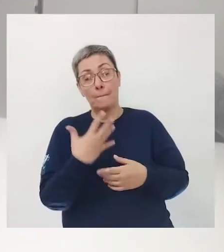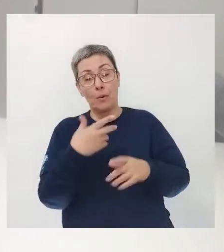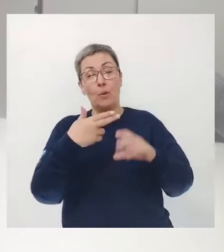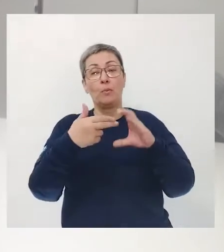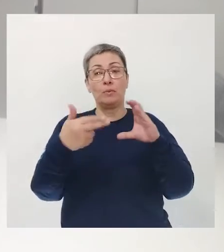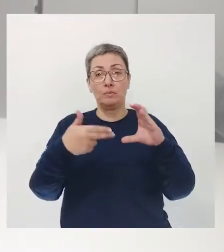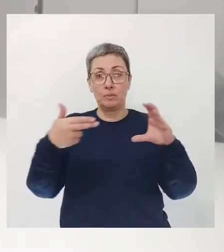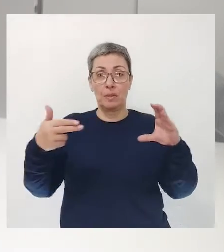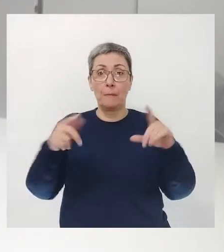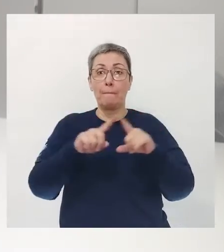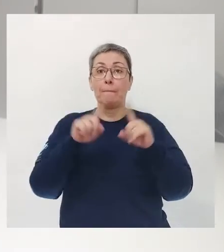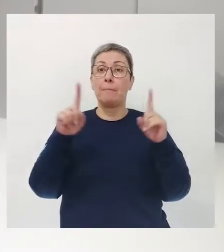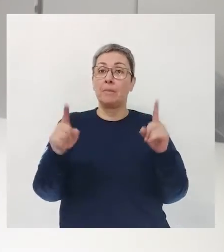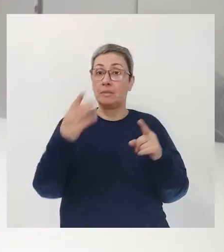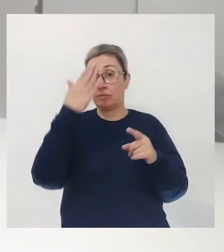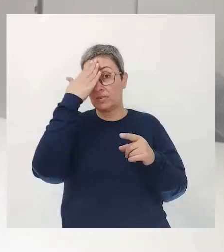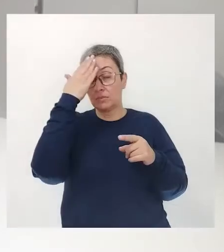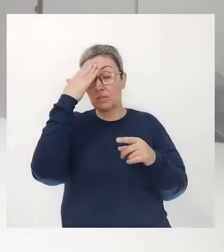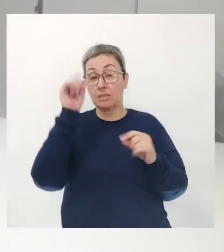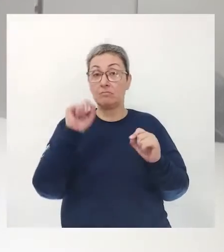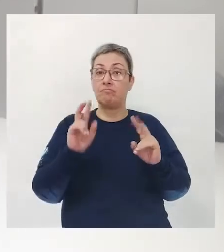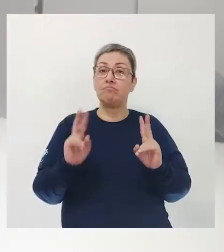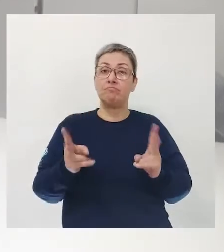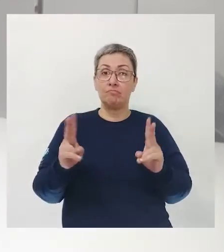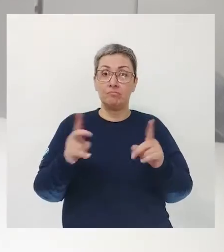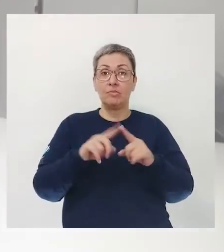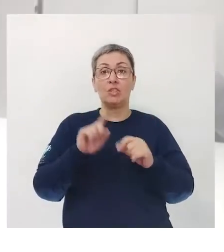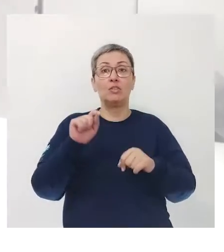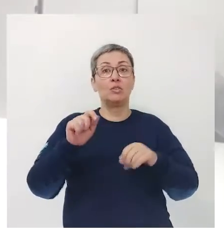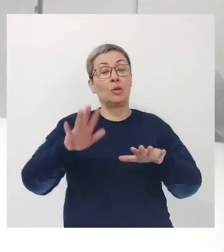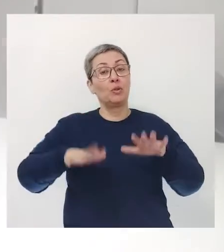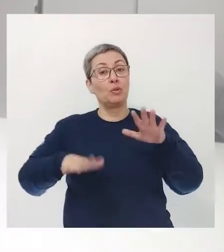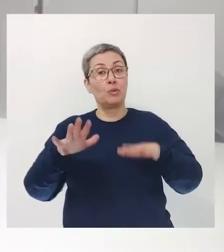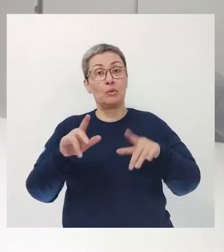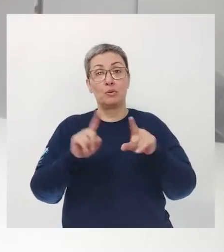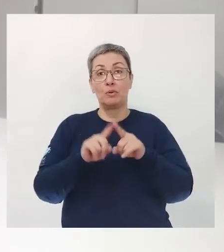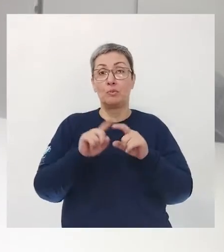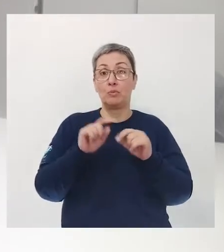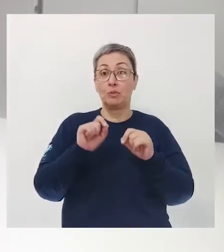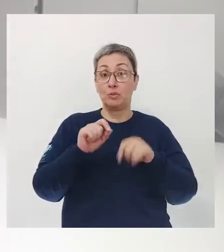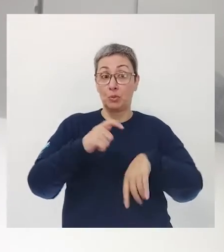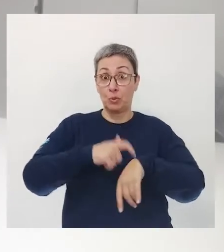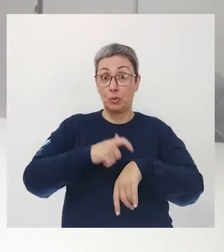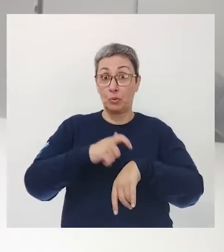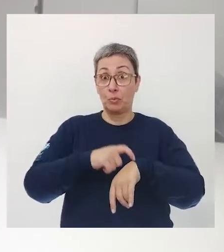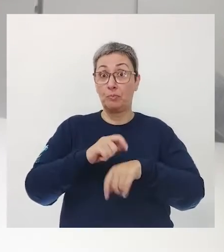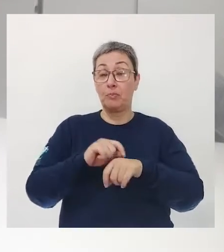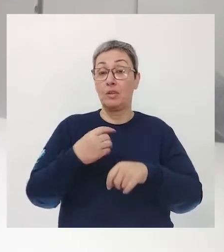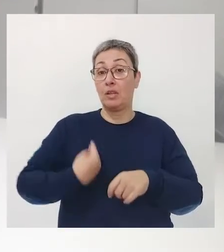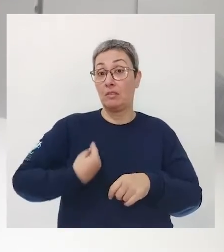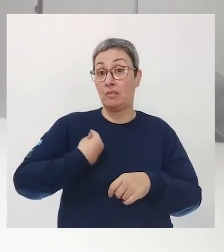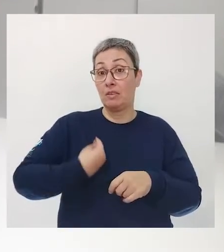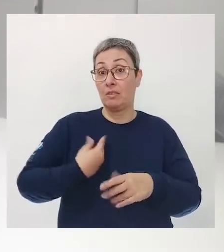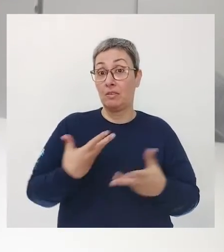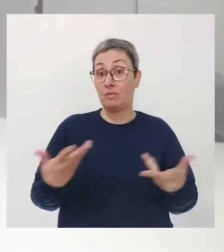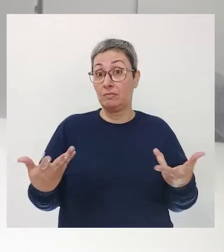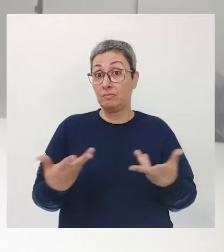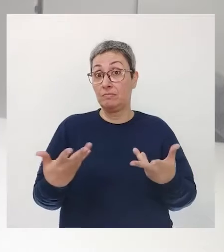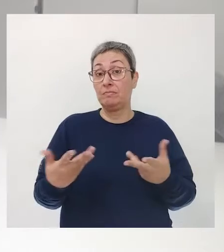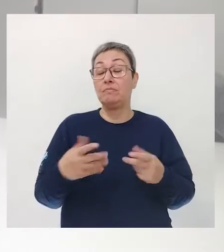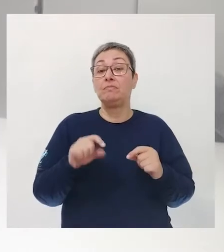charges Mas sabemos que sempre E dependendo do momento em que estamos